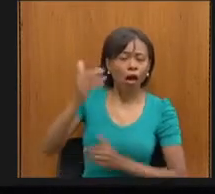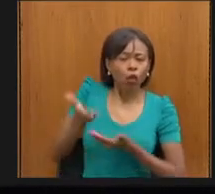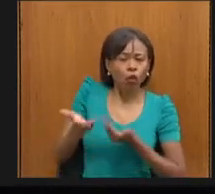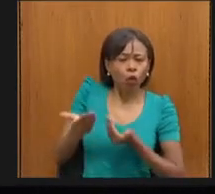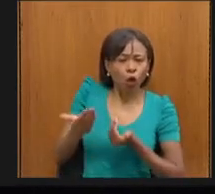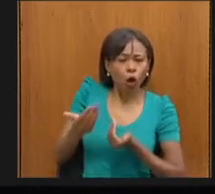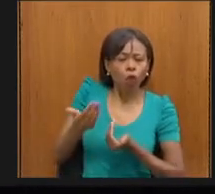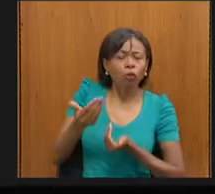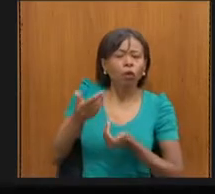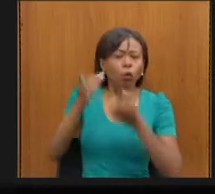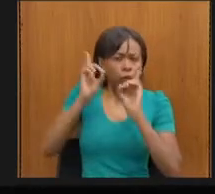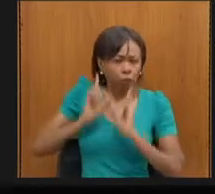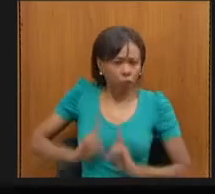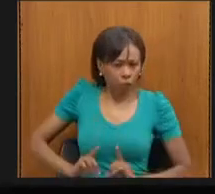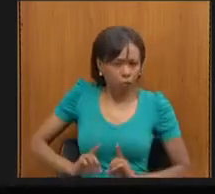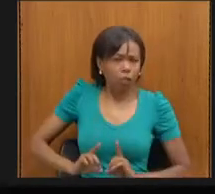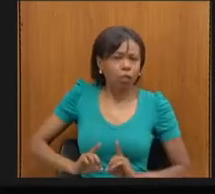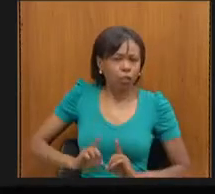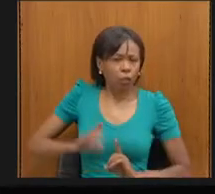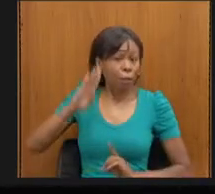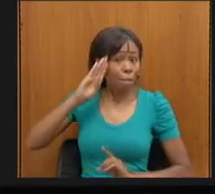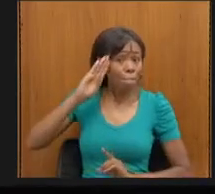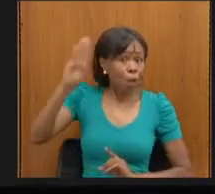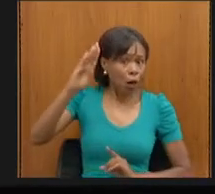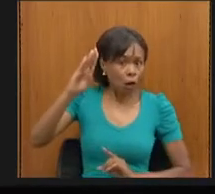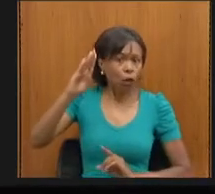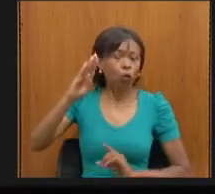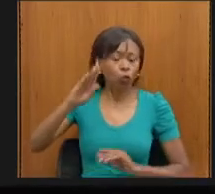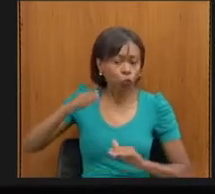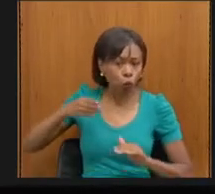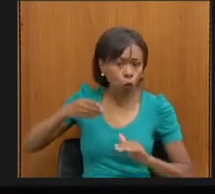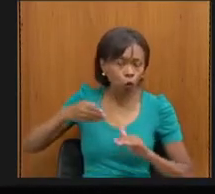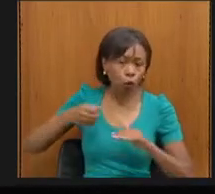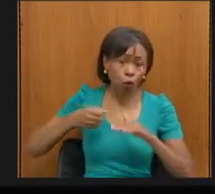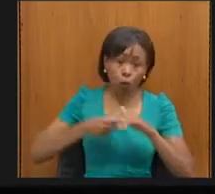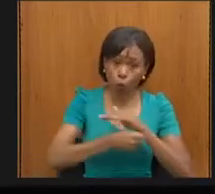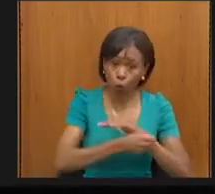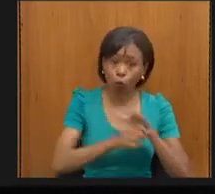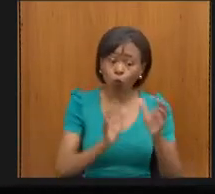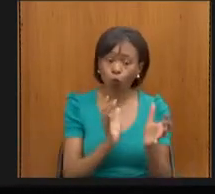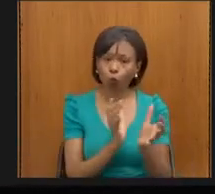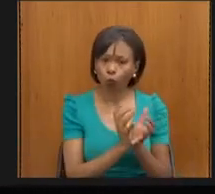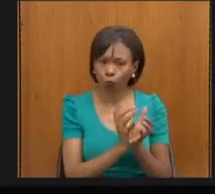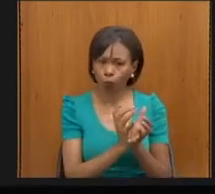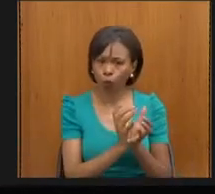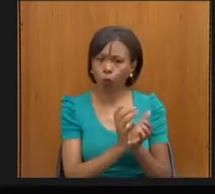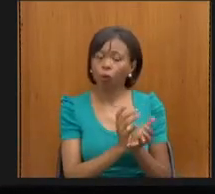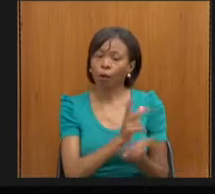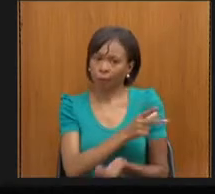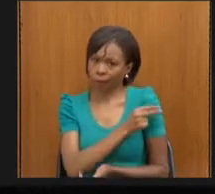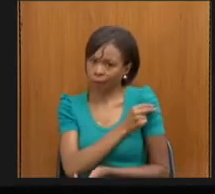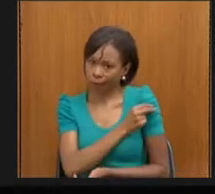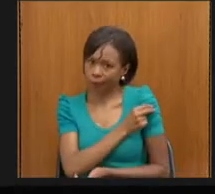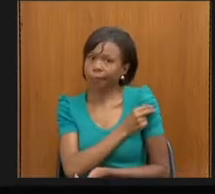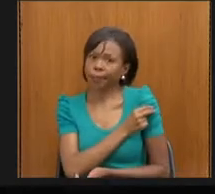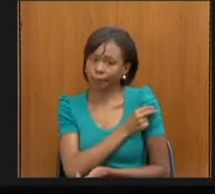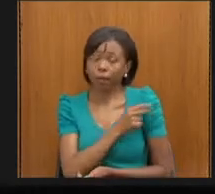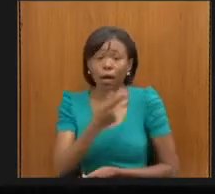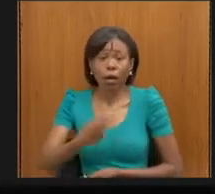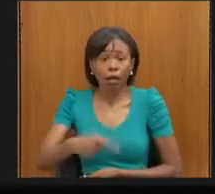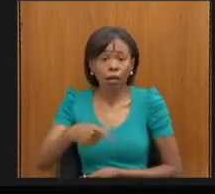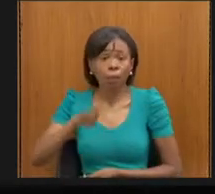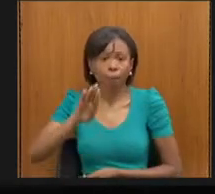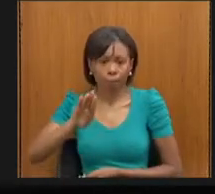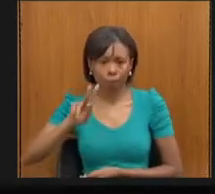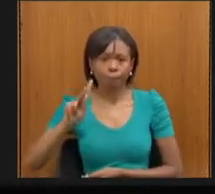prioritariamente como grupo a ser vacinado. Aqui em Belo Horizonte eles já